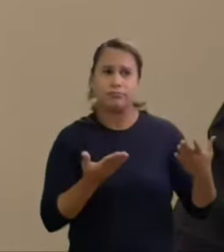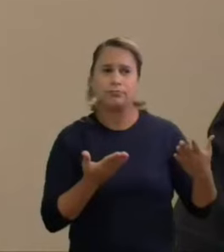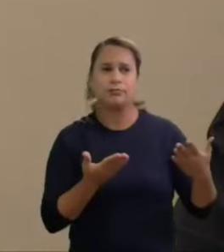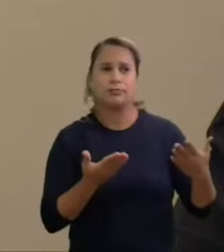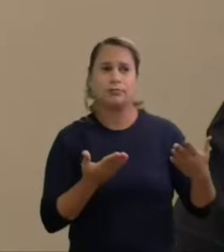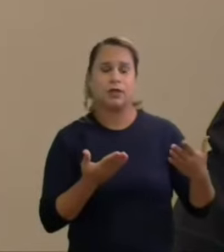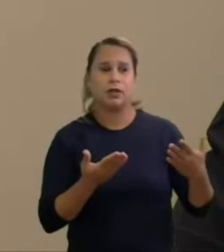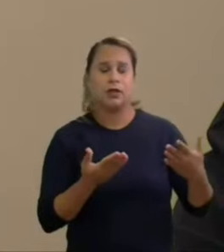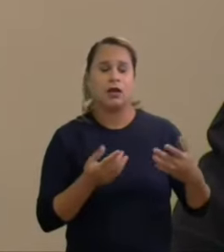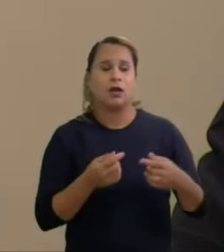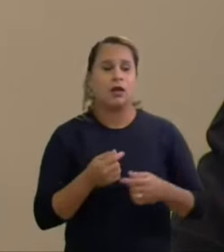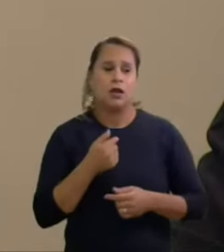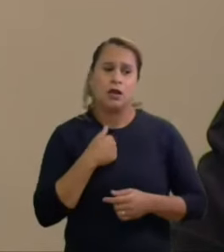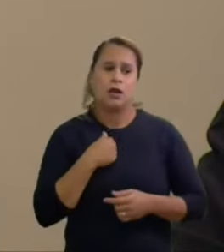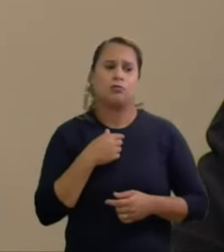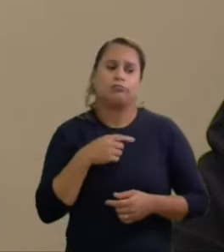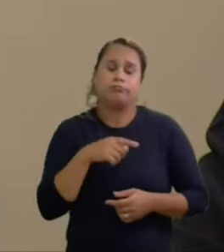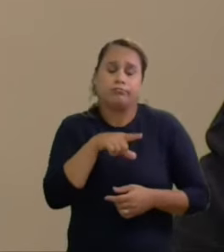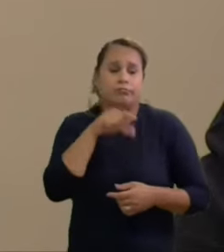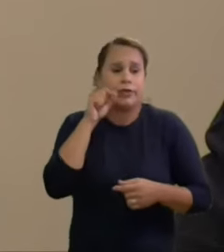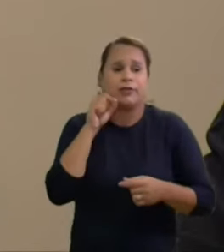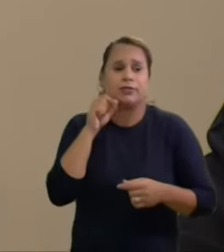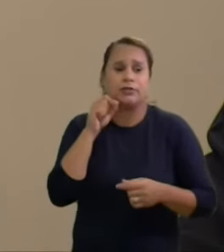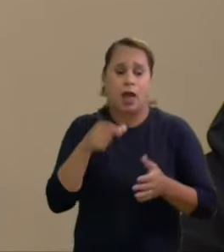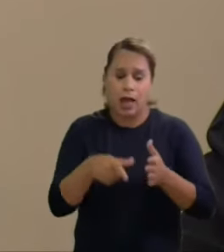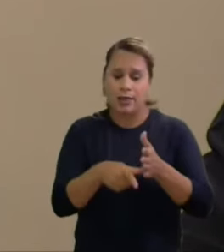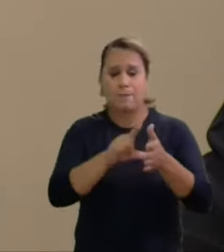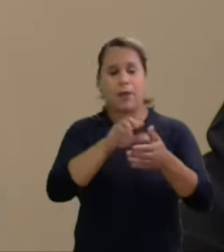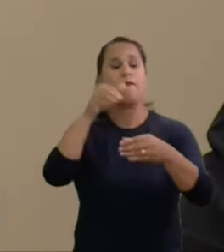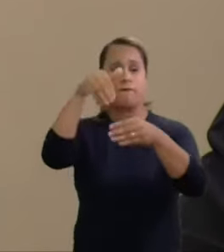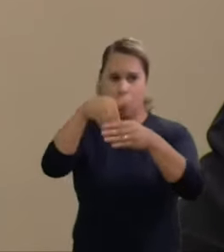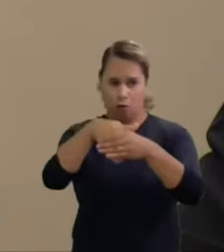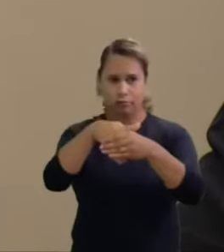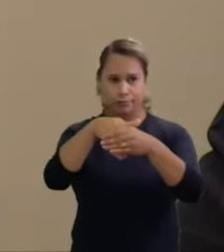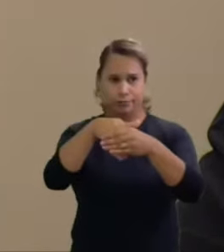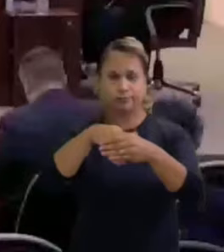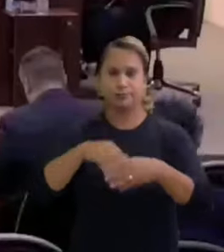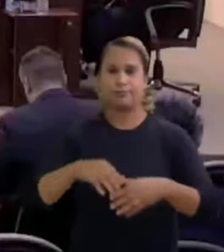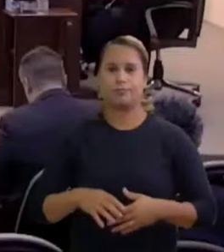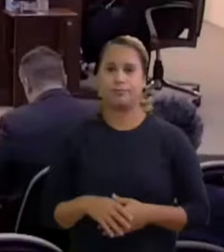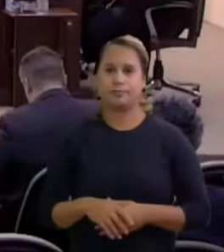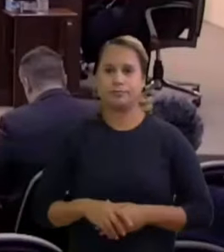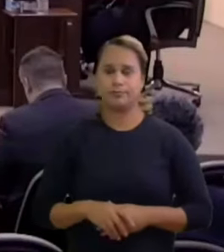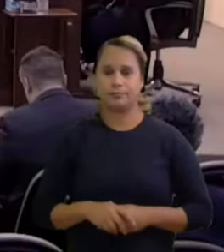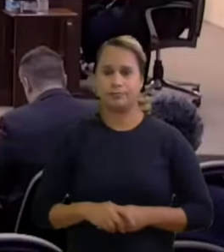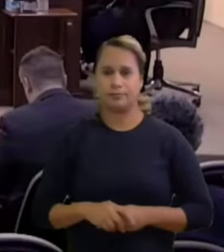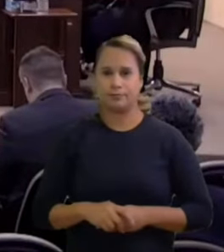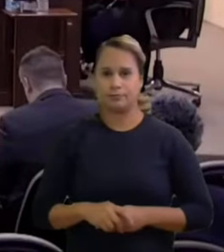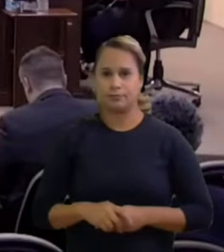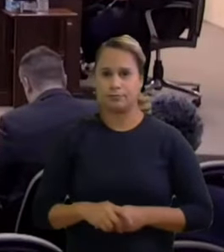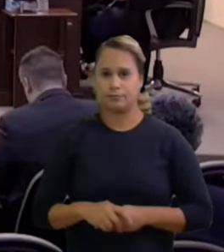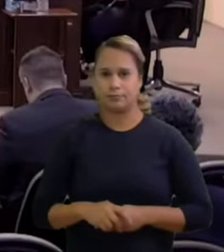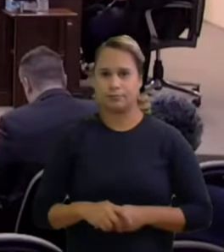oposição eu prefiro antecipar meu voto posso começar senhor presidente